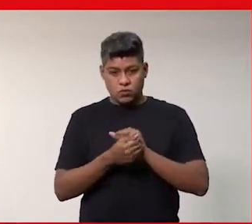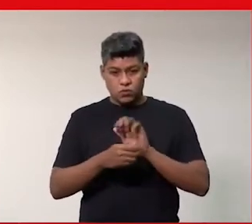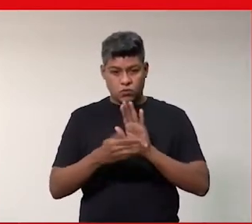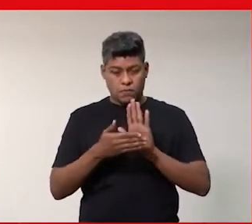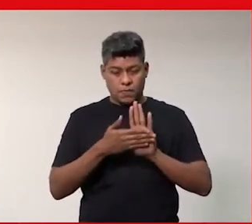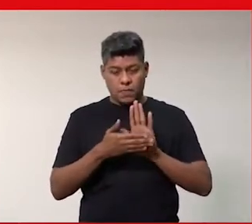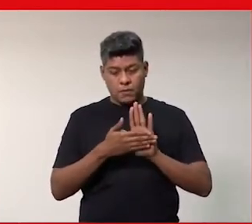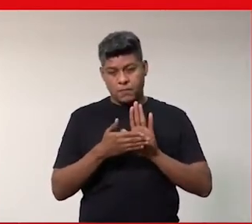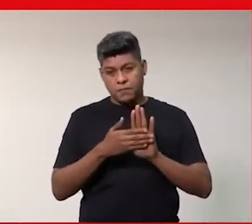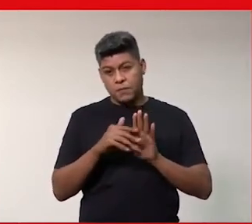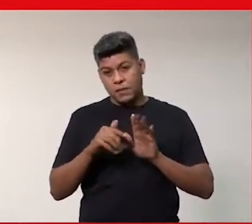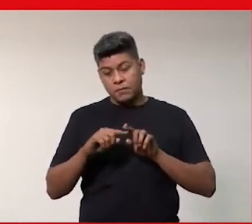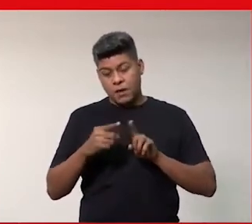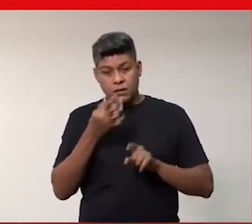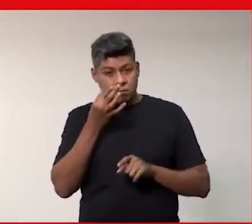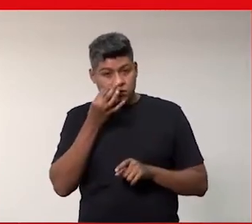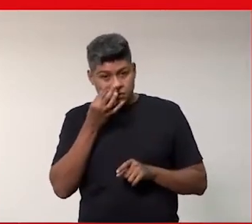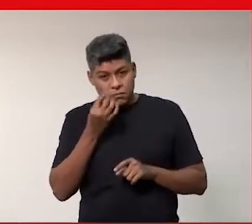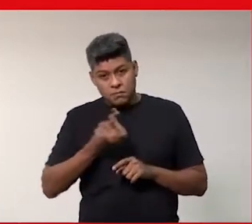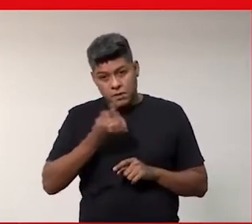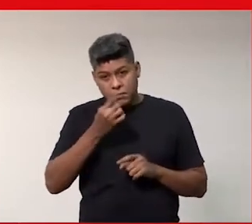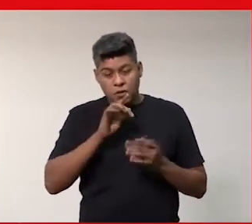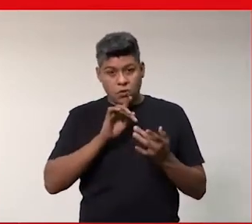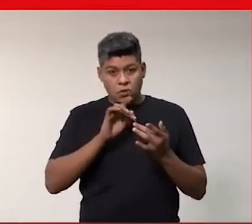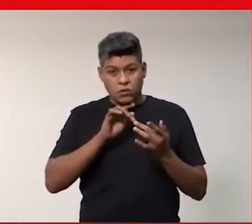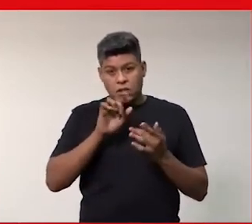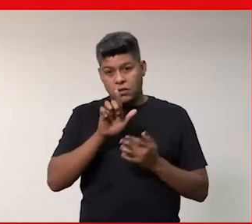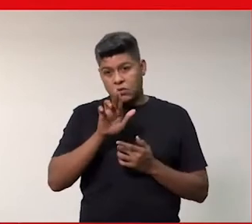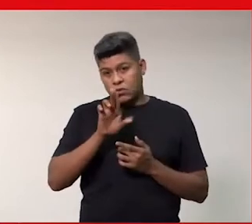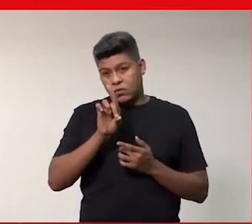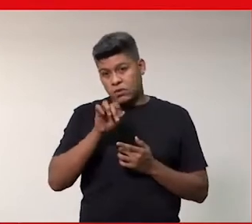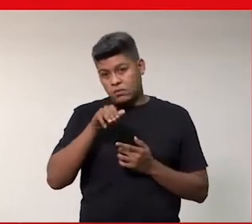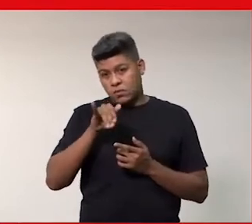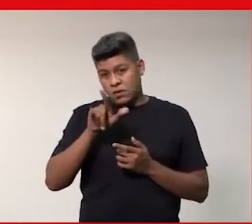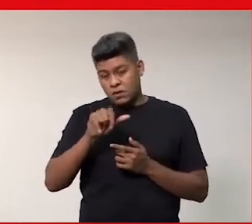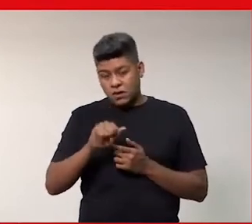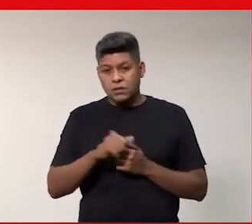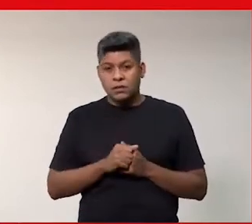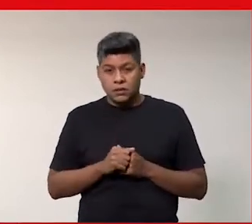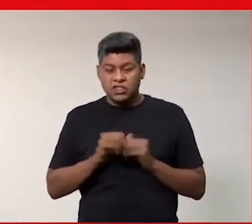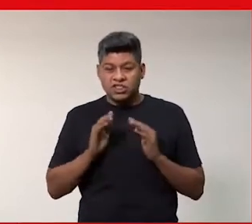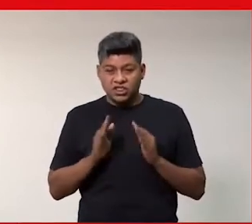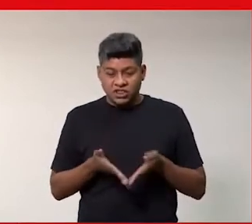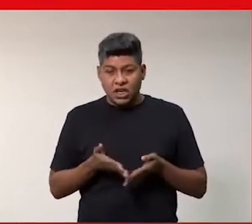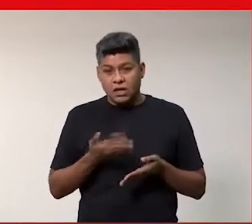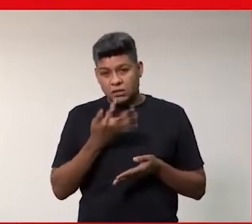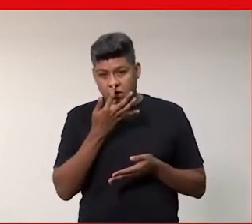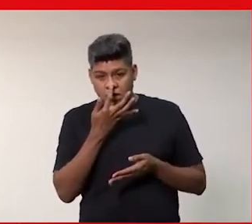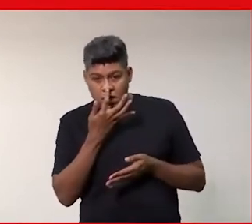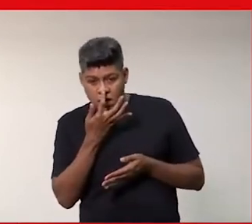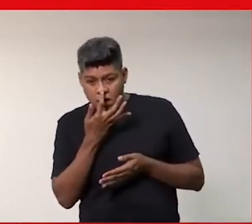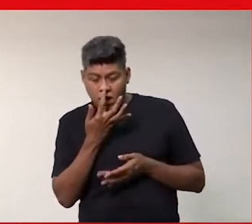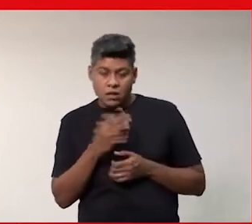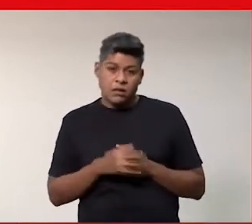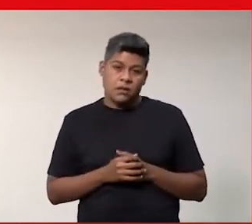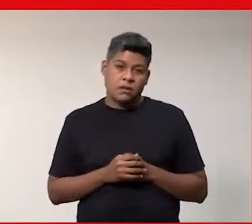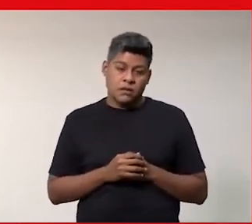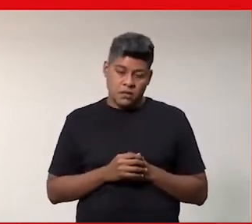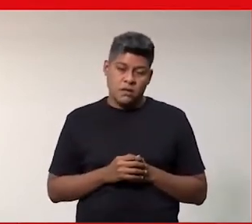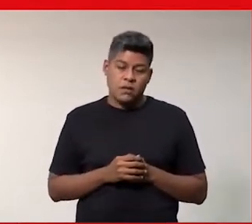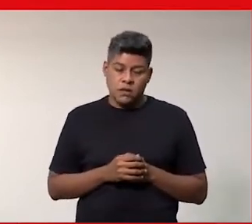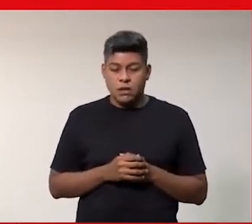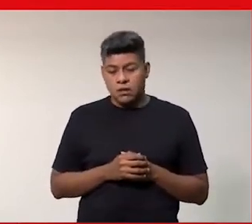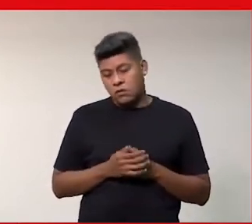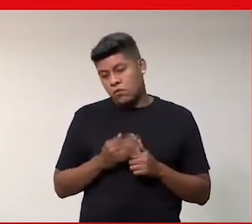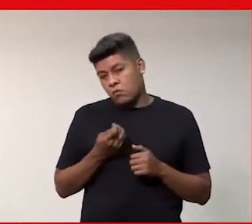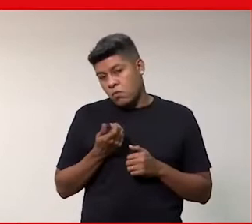pessoalmente, né, é o meu primeiro contato com a Ludmilla e já fiquei muito encantada com, né, com pouco que eu